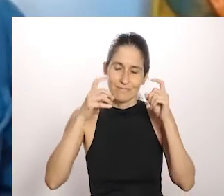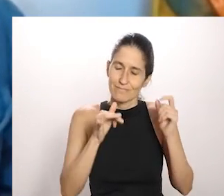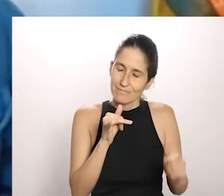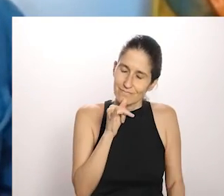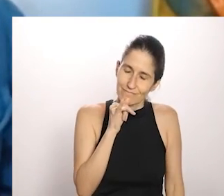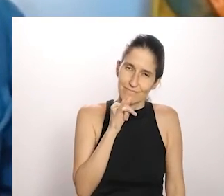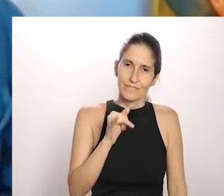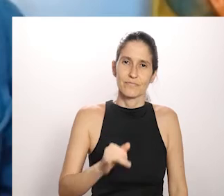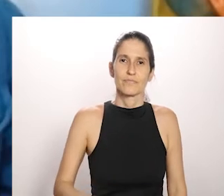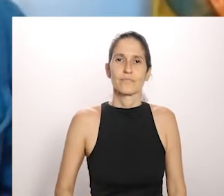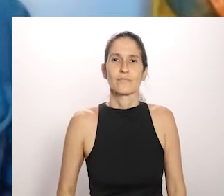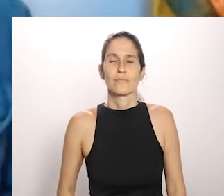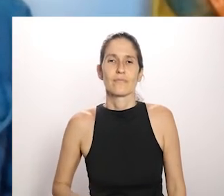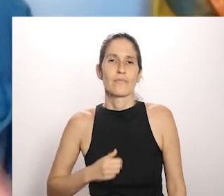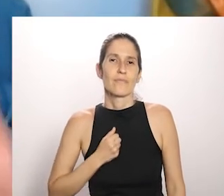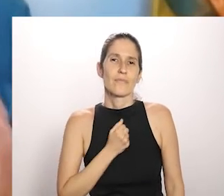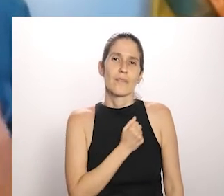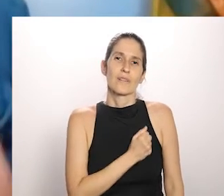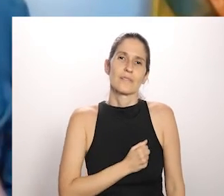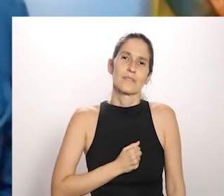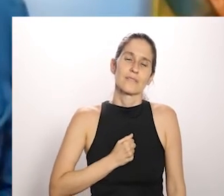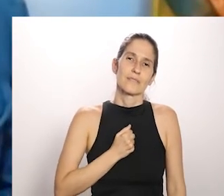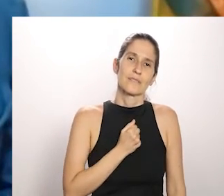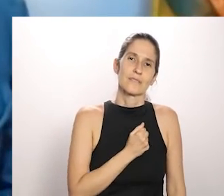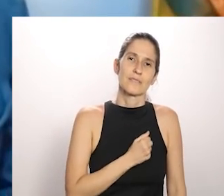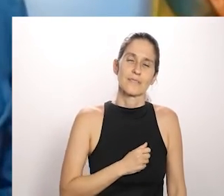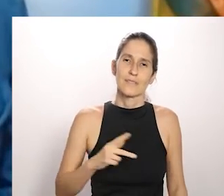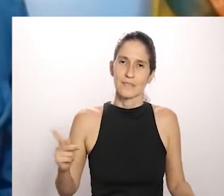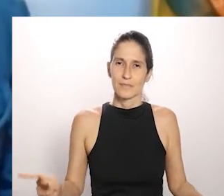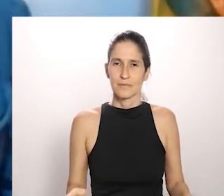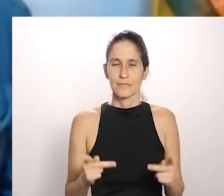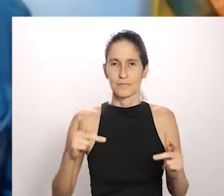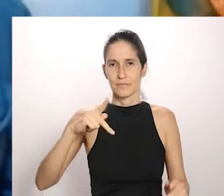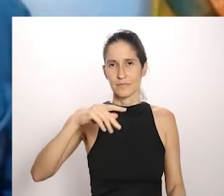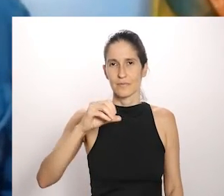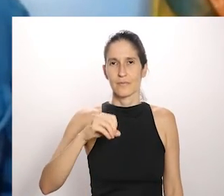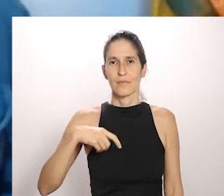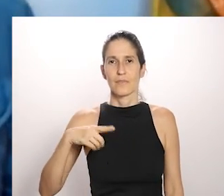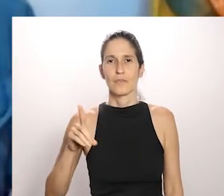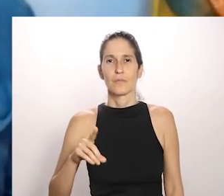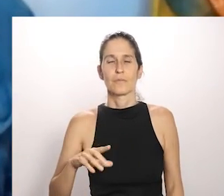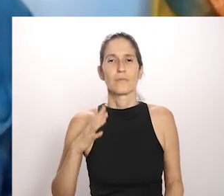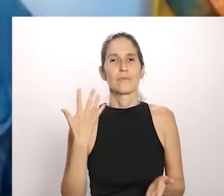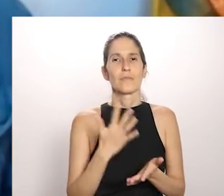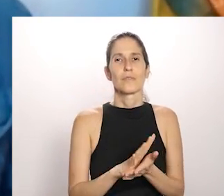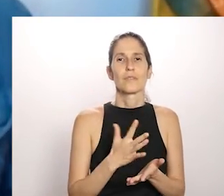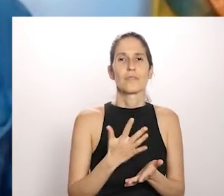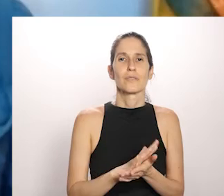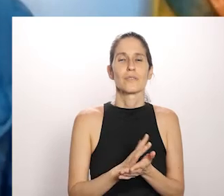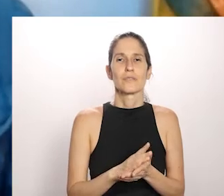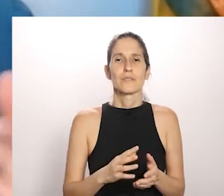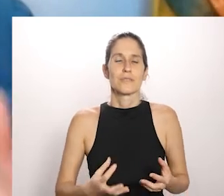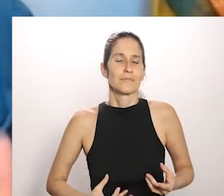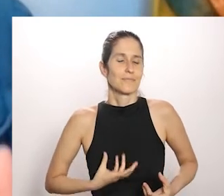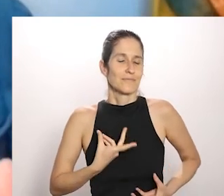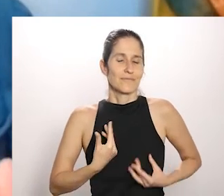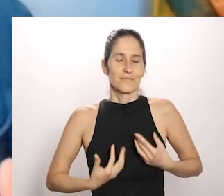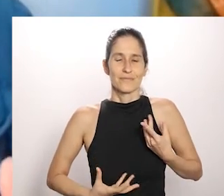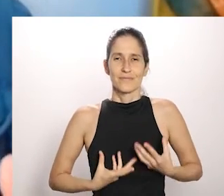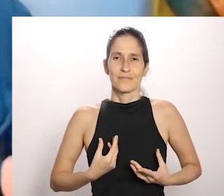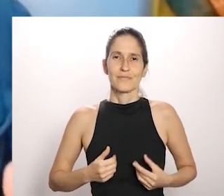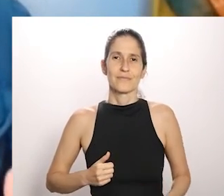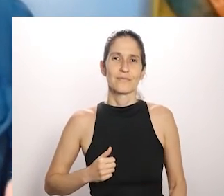atormenta. Com saudade da poeira do samba que me